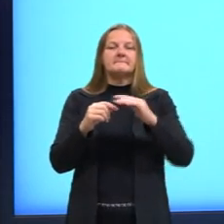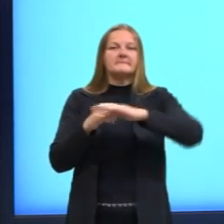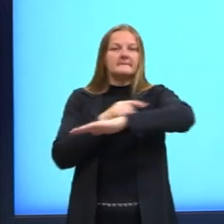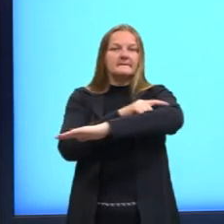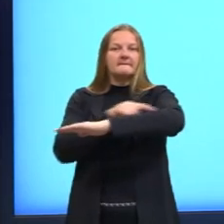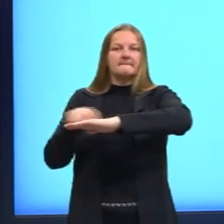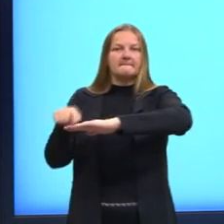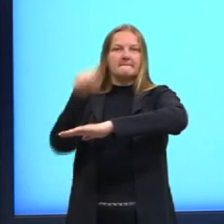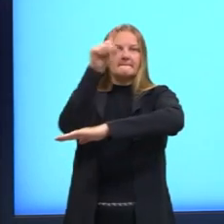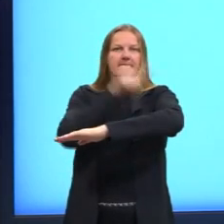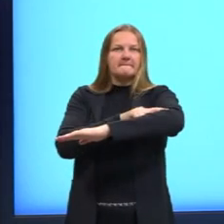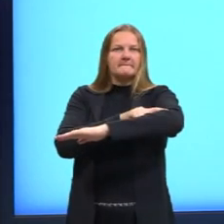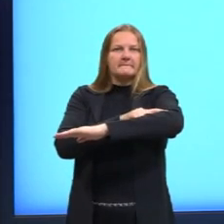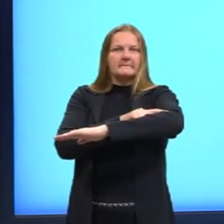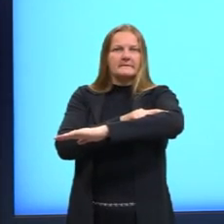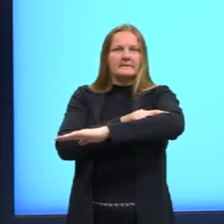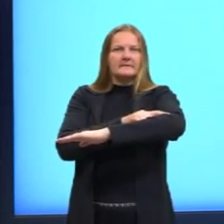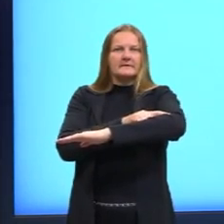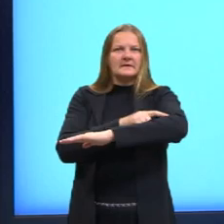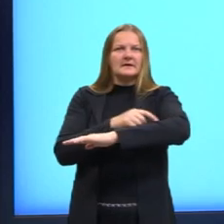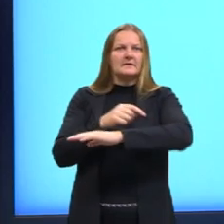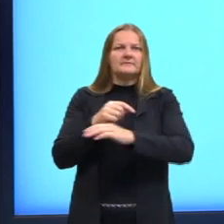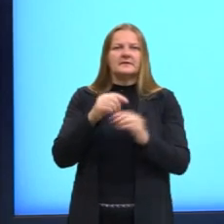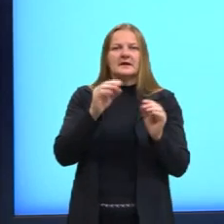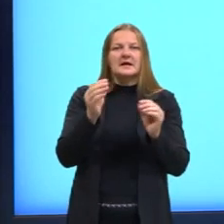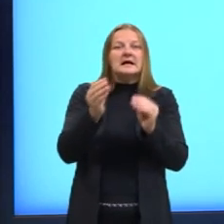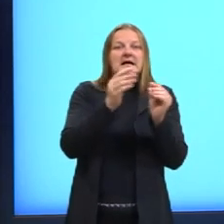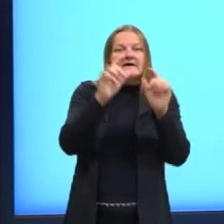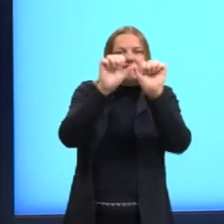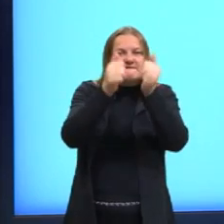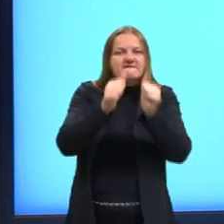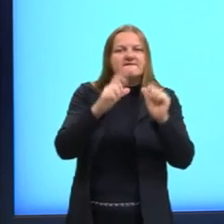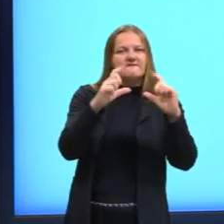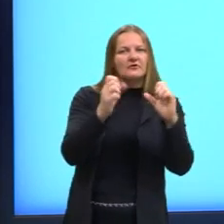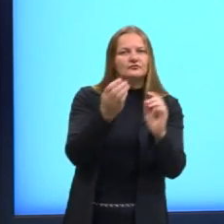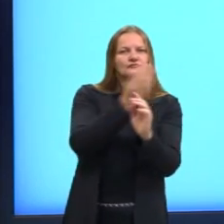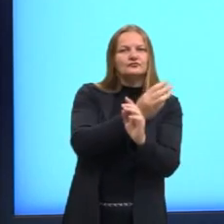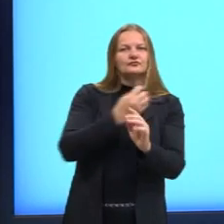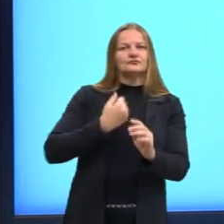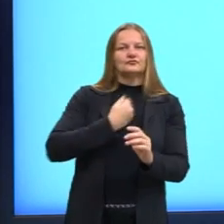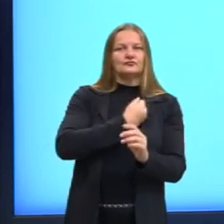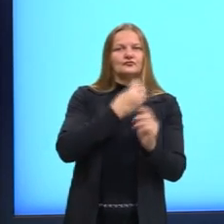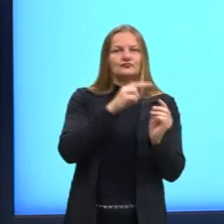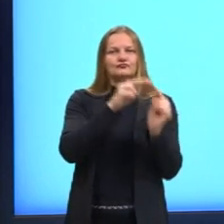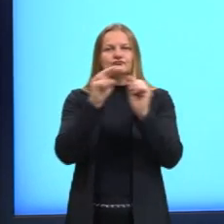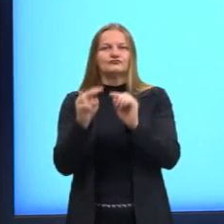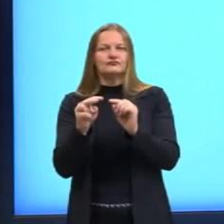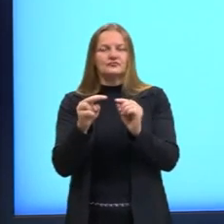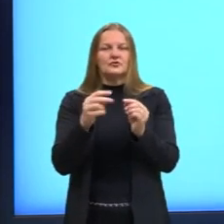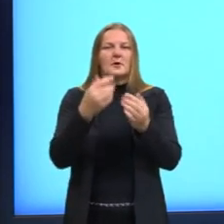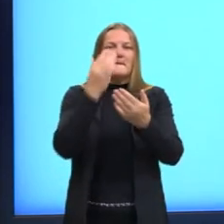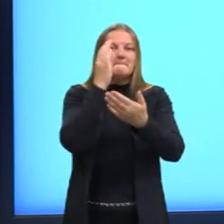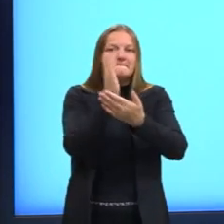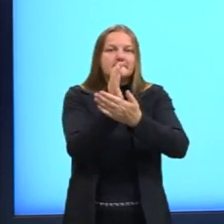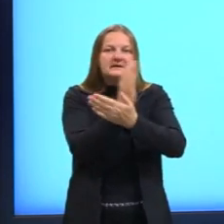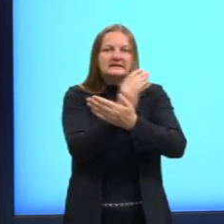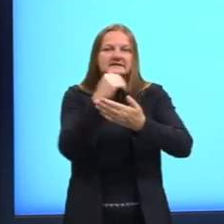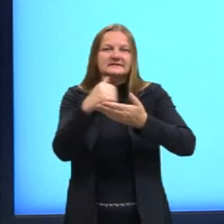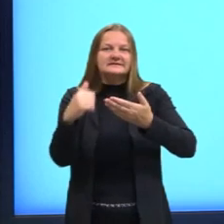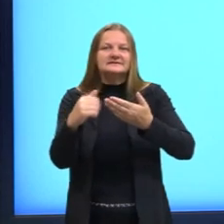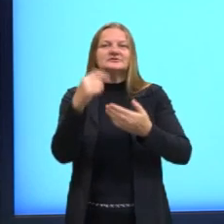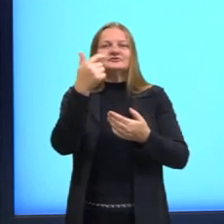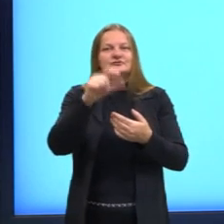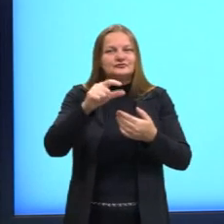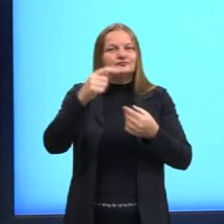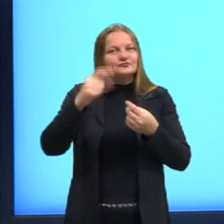pela figura anterior. E aqui nós vemos a figura três, sendo que essa metade aqui é formada pela figura dois, assim como essa